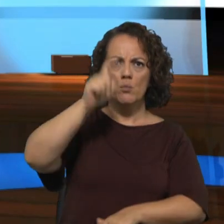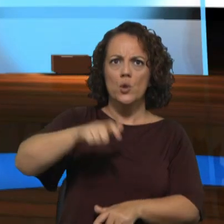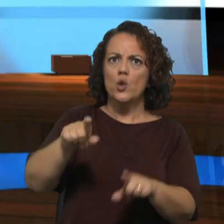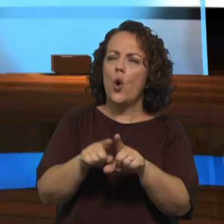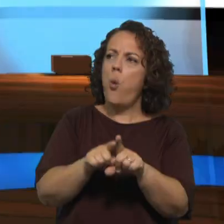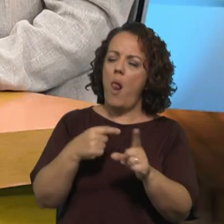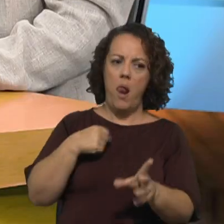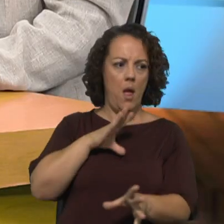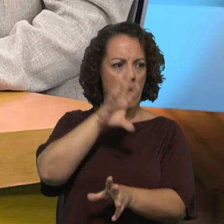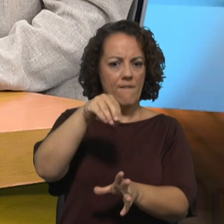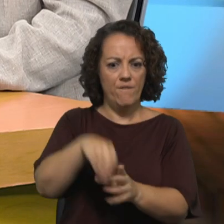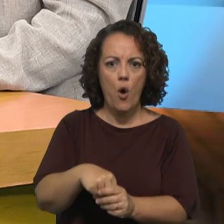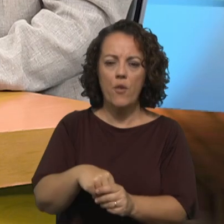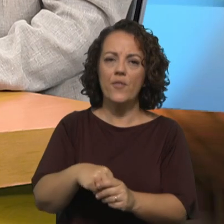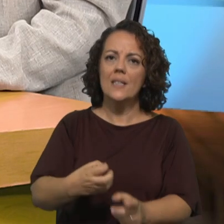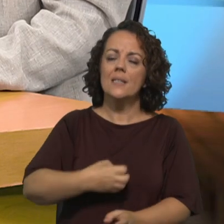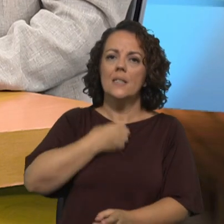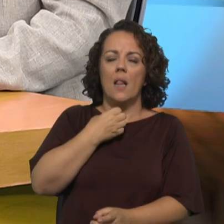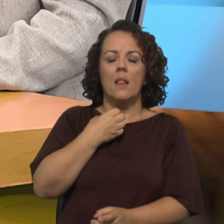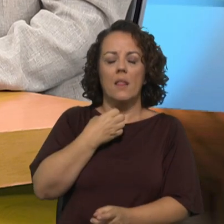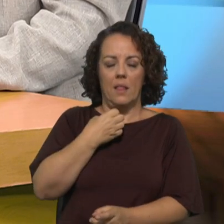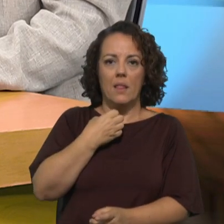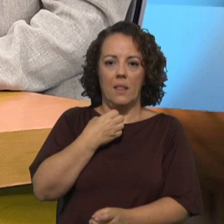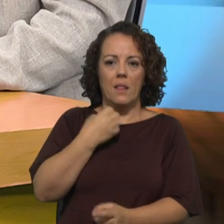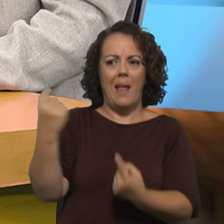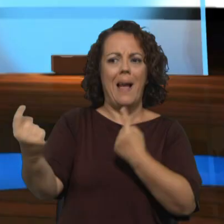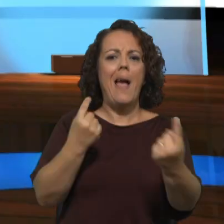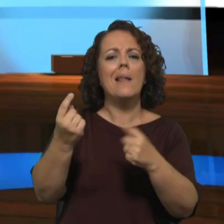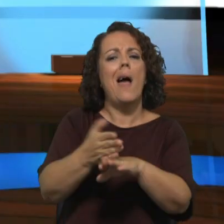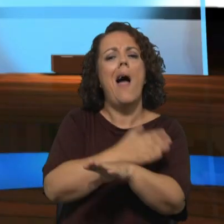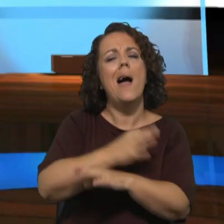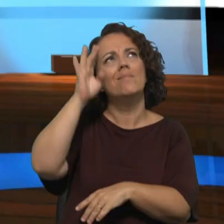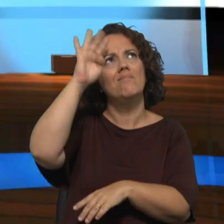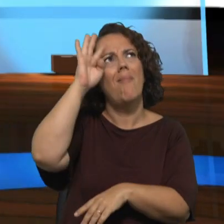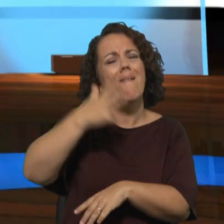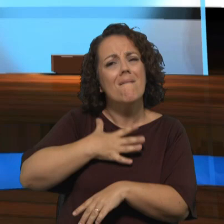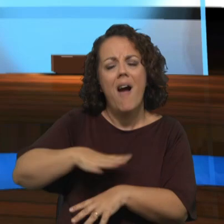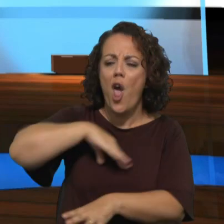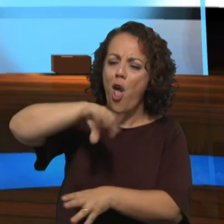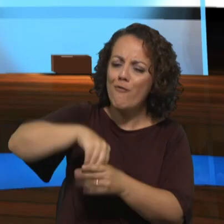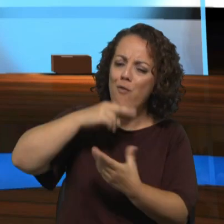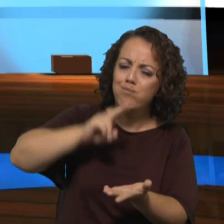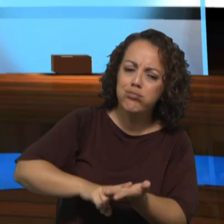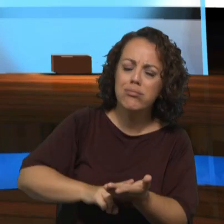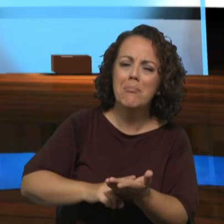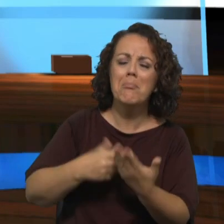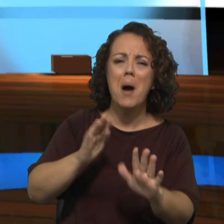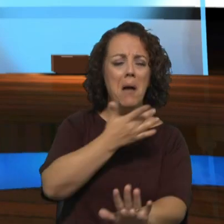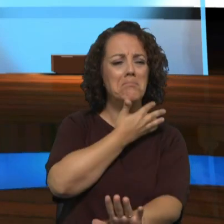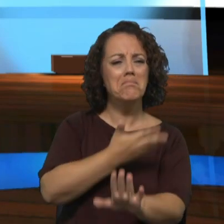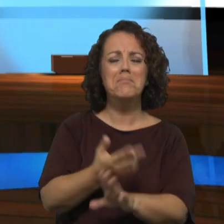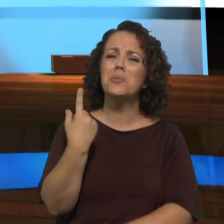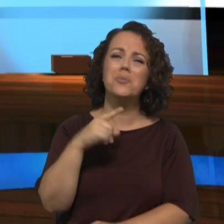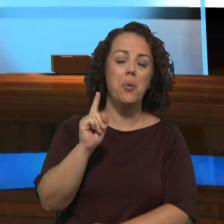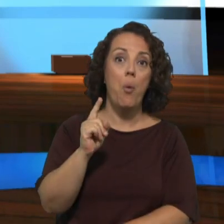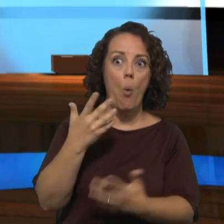e um regresso a uma igreja que eles desejavam e que já não conheciam e isso gerou uma dinâmica